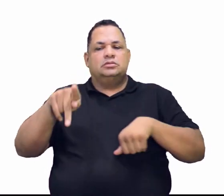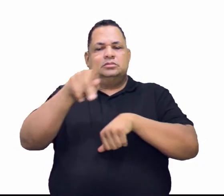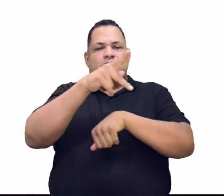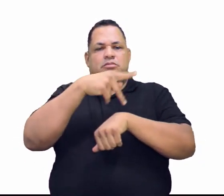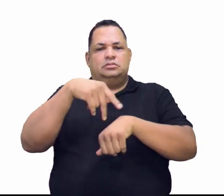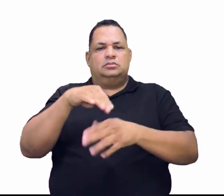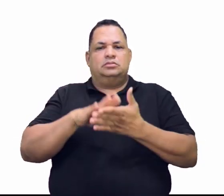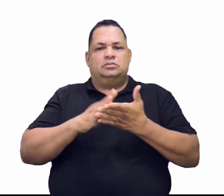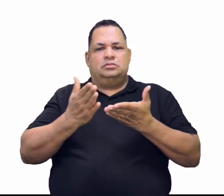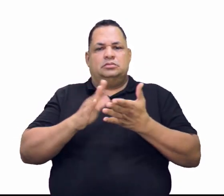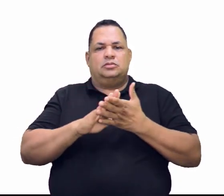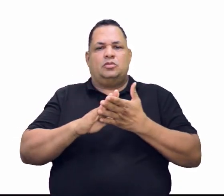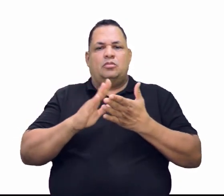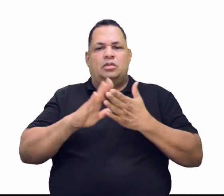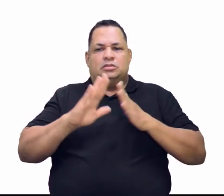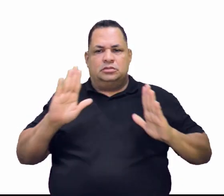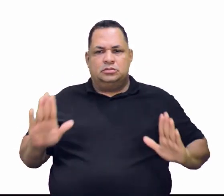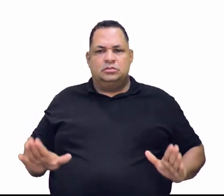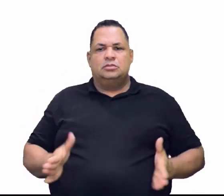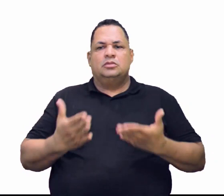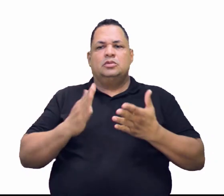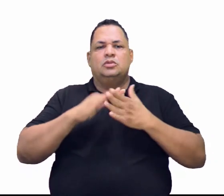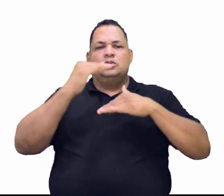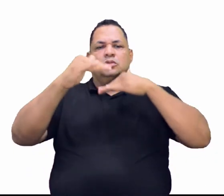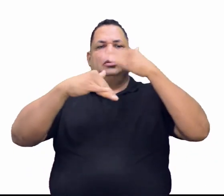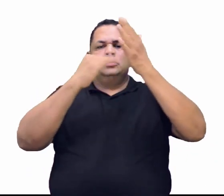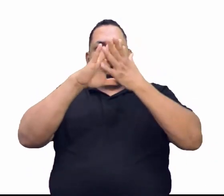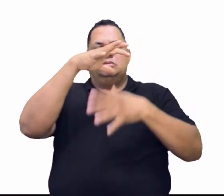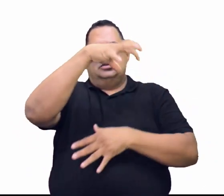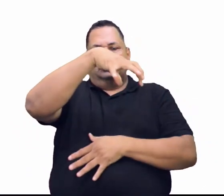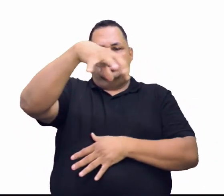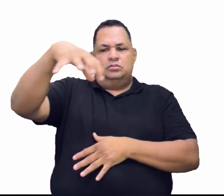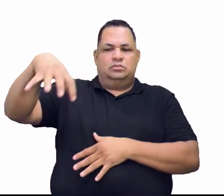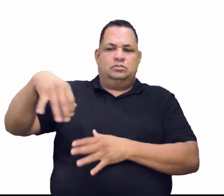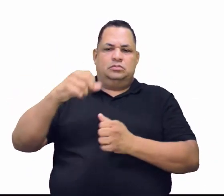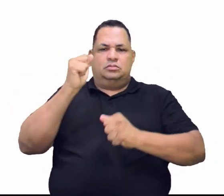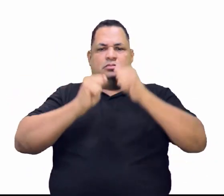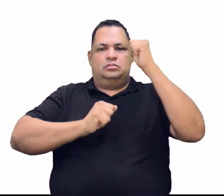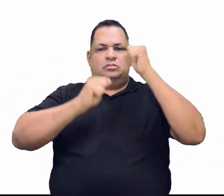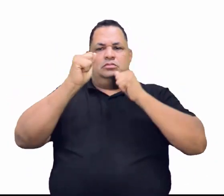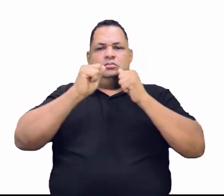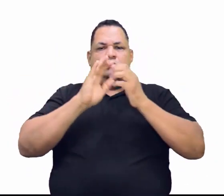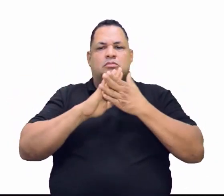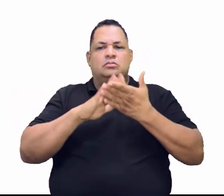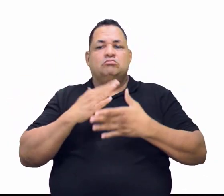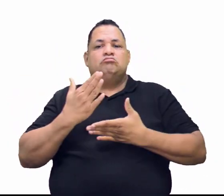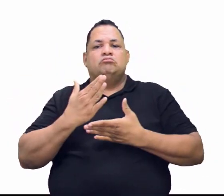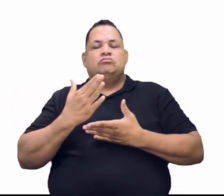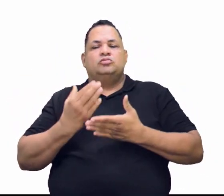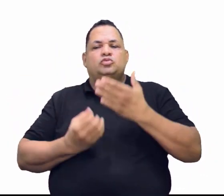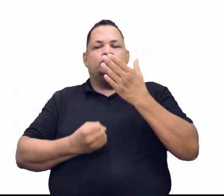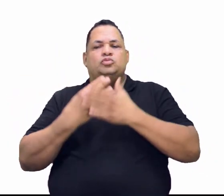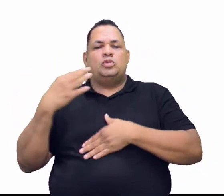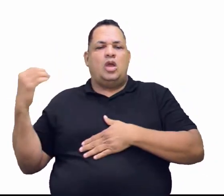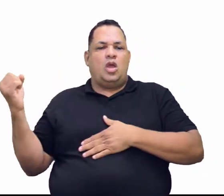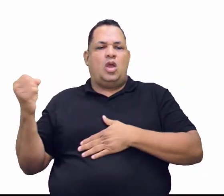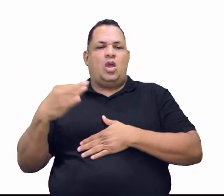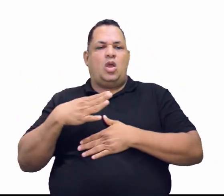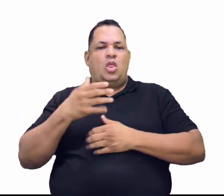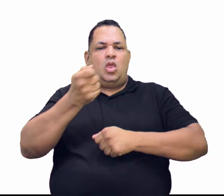Começava a imprimir o desenvolvimento de alguns setores, dando uma nova dimensão